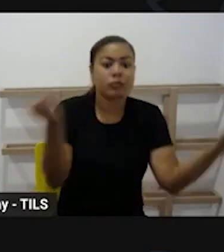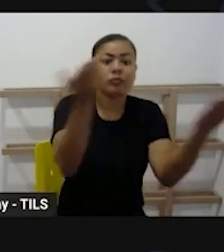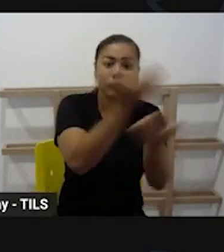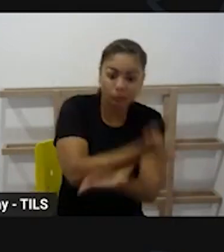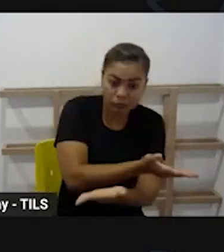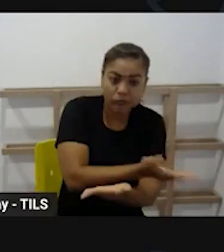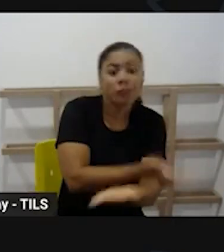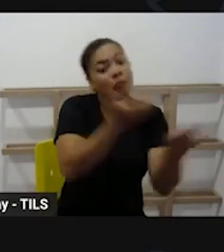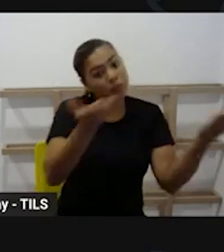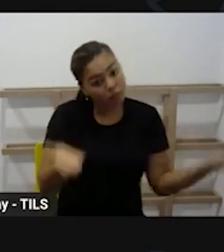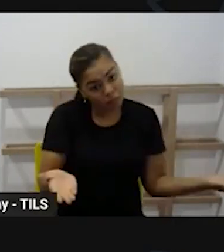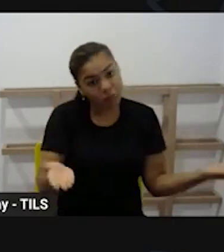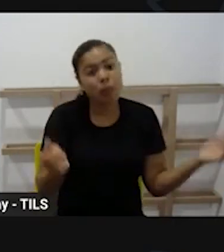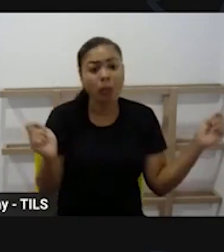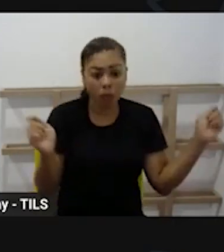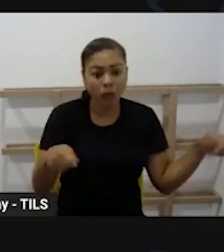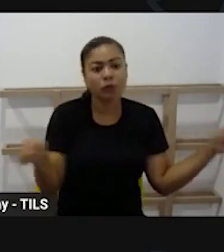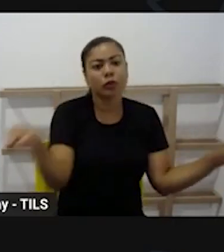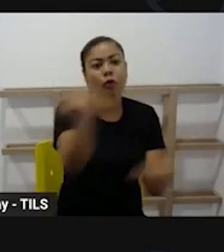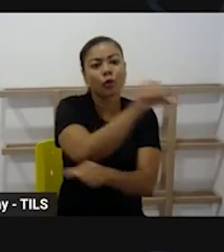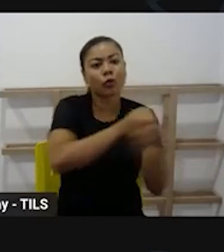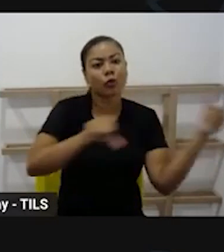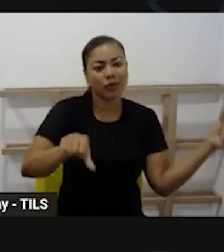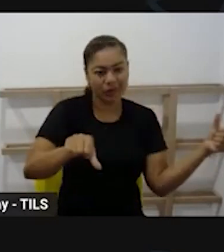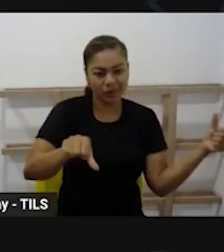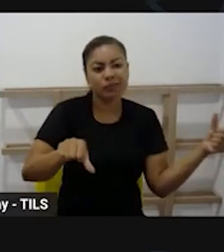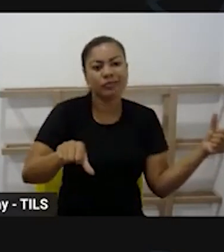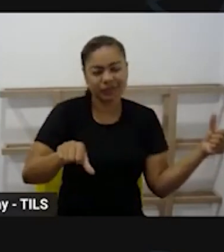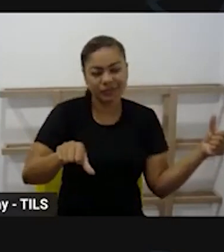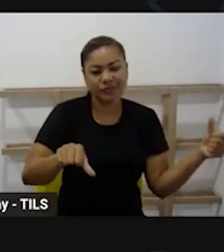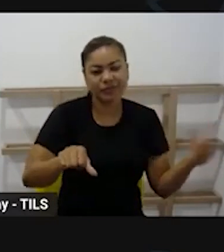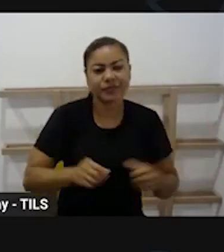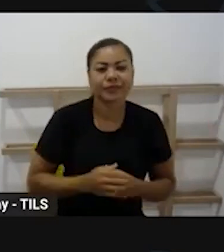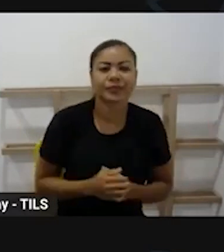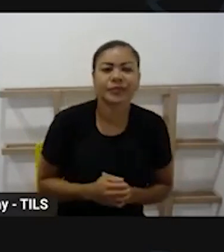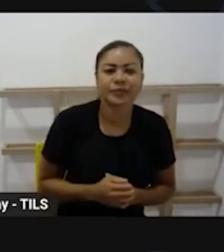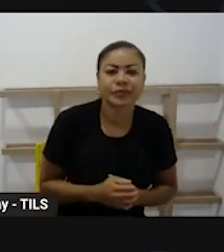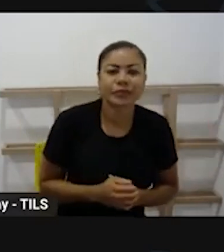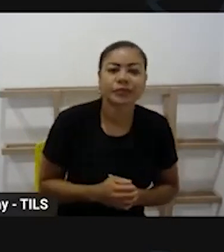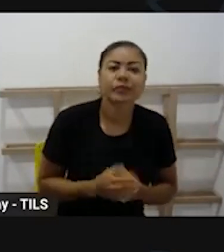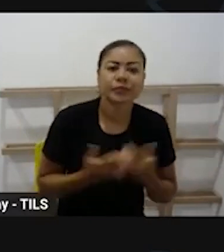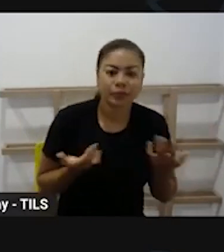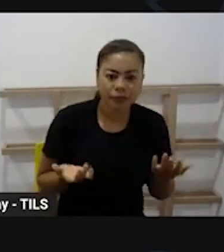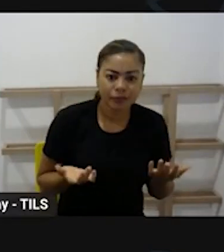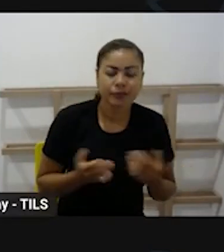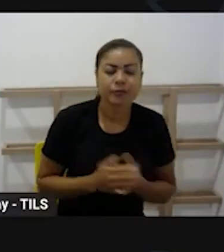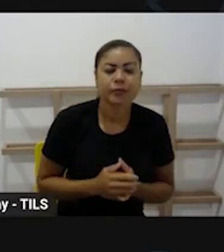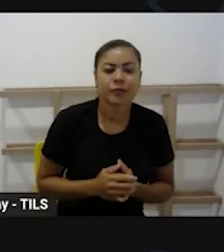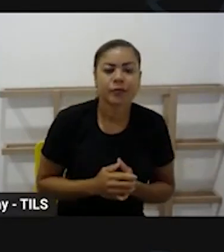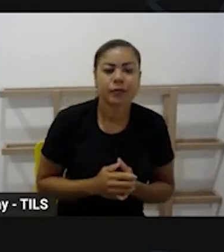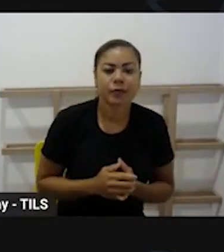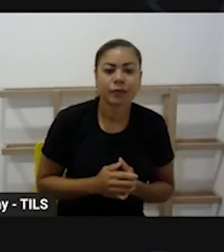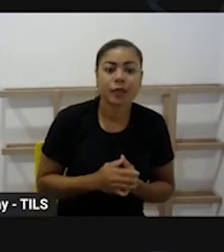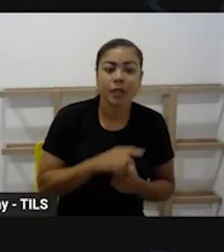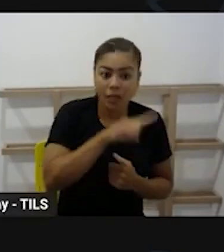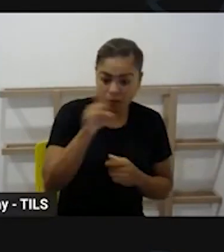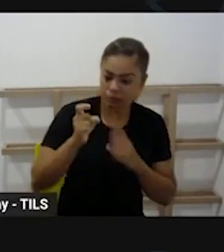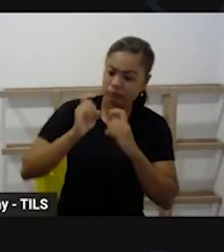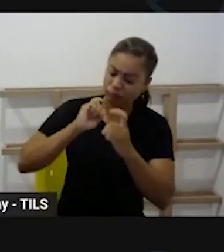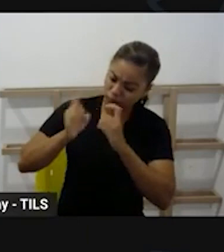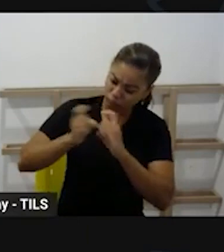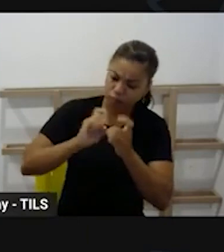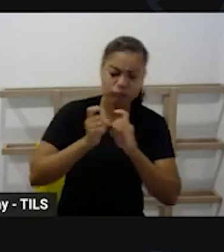a sequência didática e Candice que estava com a sequência didática pode ficar com o projeto dessa forma vocês vão conseguir esse diálogo